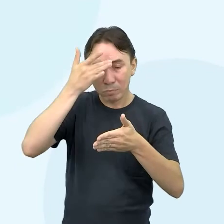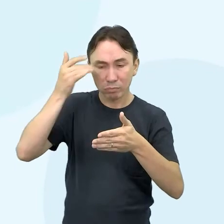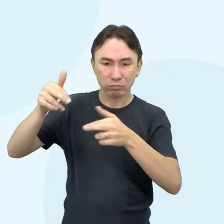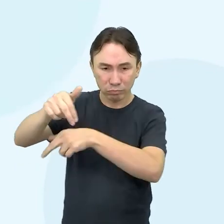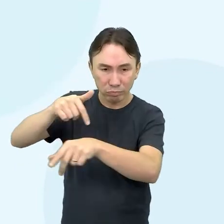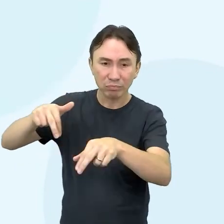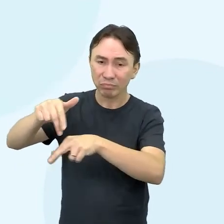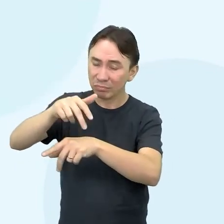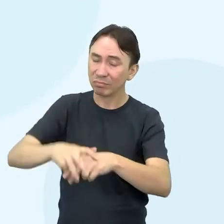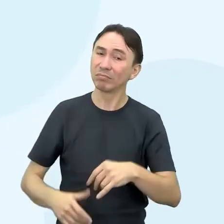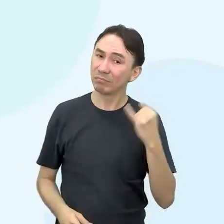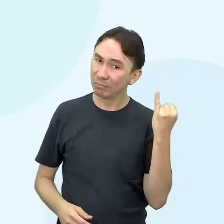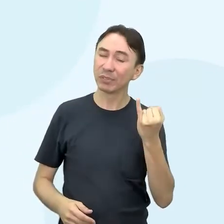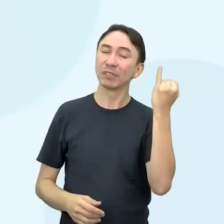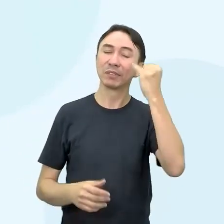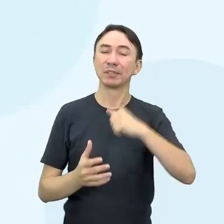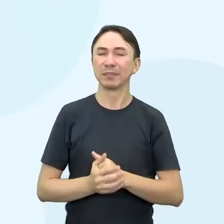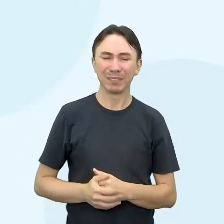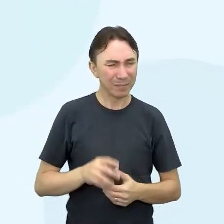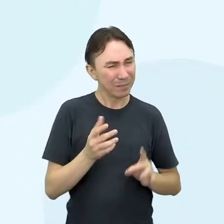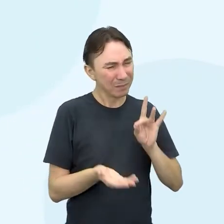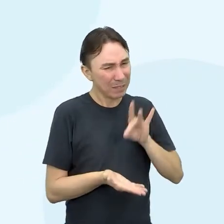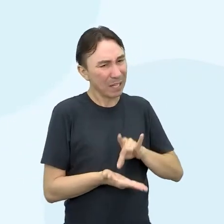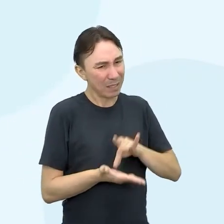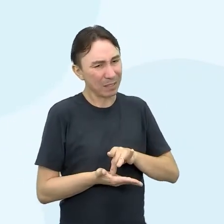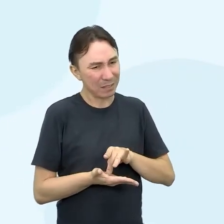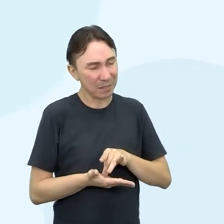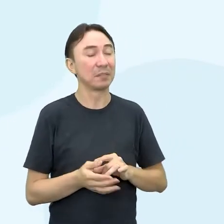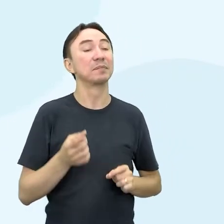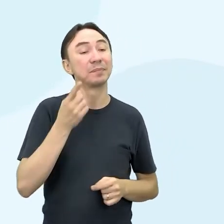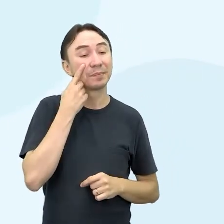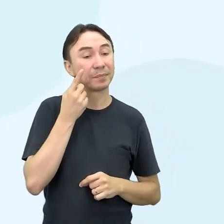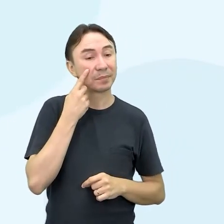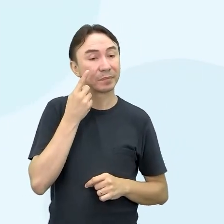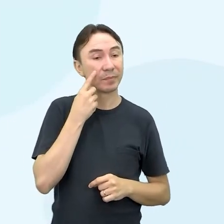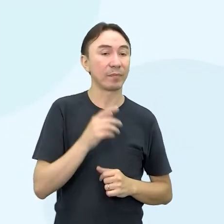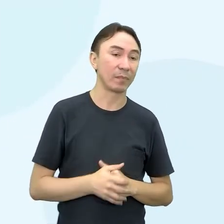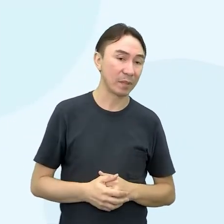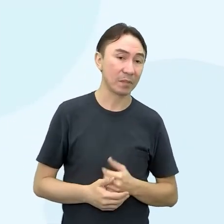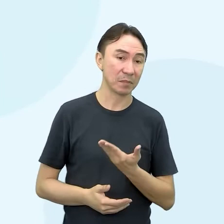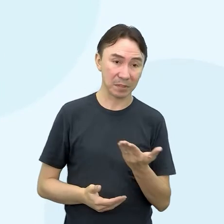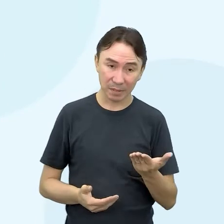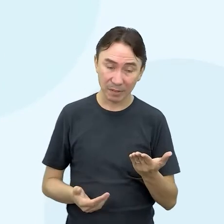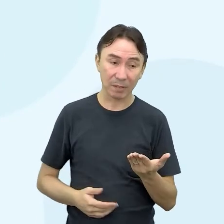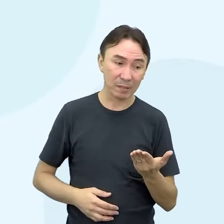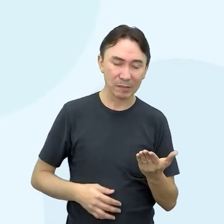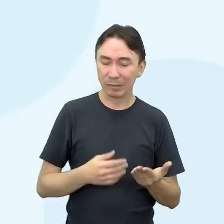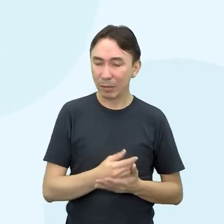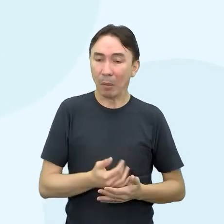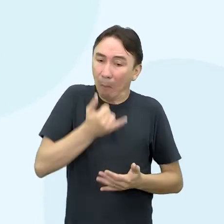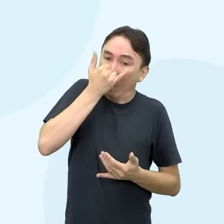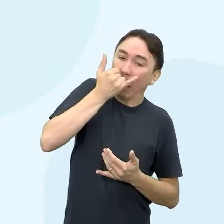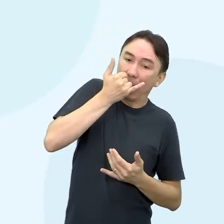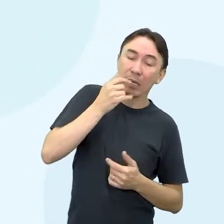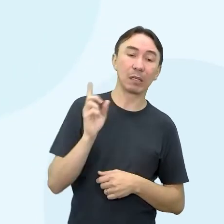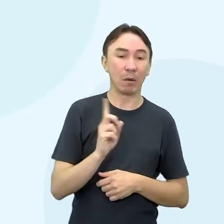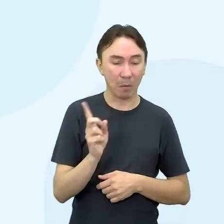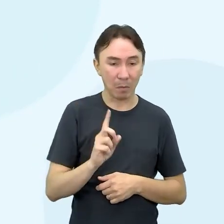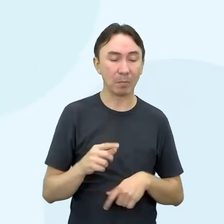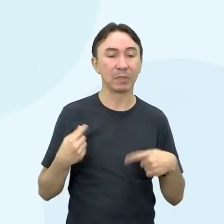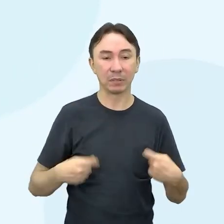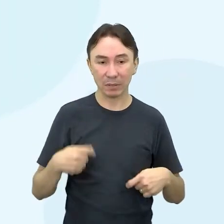isso é verdade? Vamos dar uma olhada? Olha lá. Para não fracassar, eu tenho que enxergar a longo prazo,